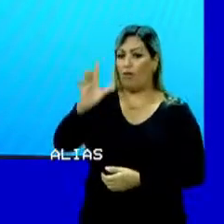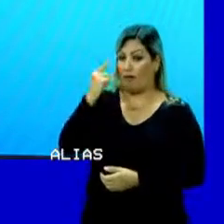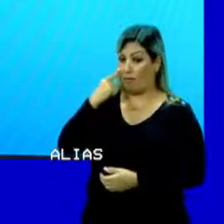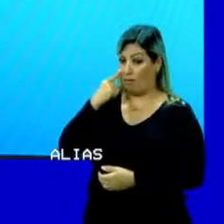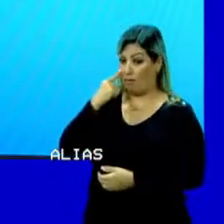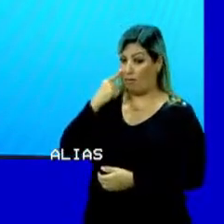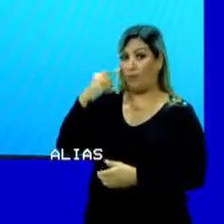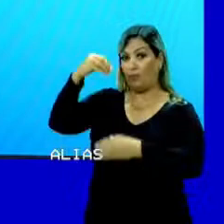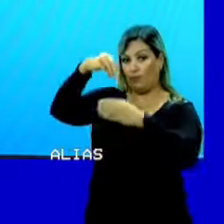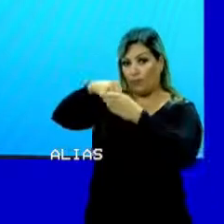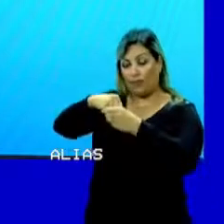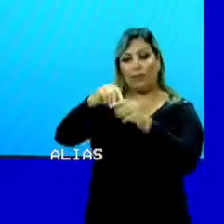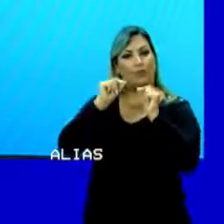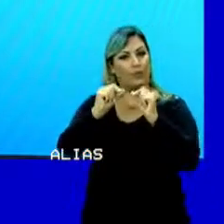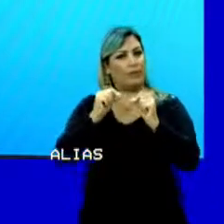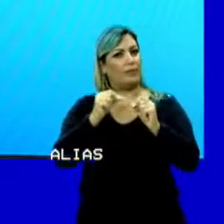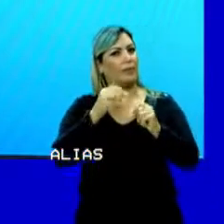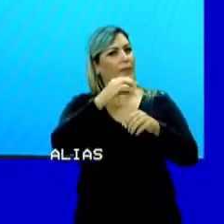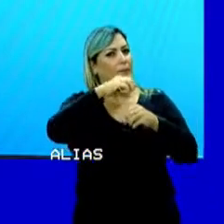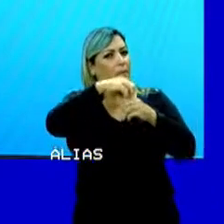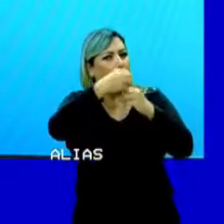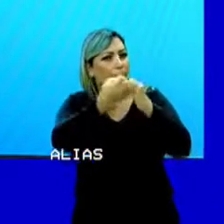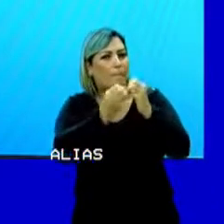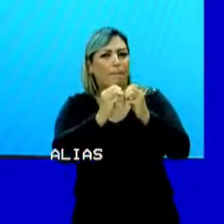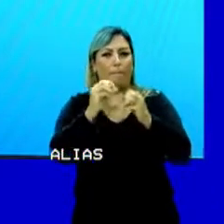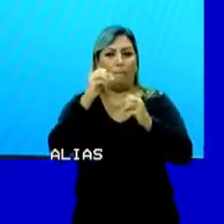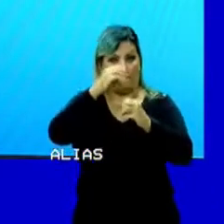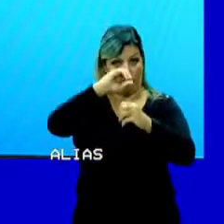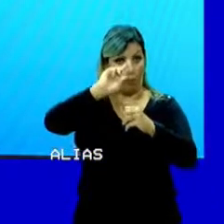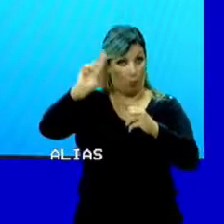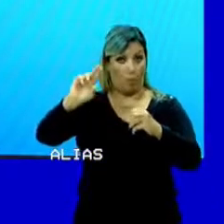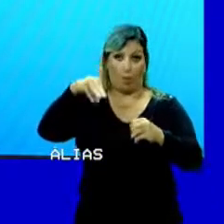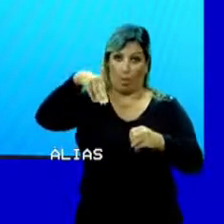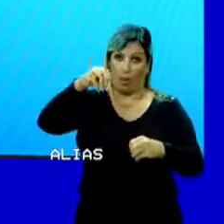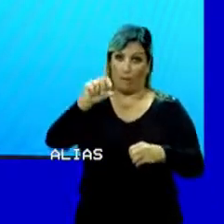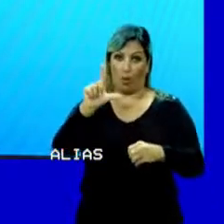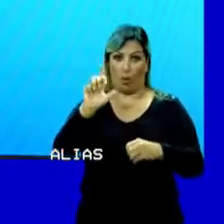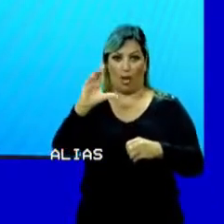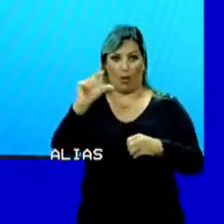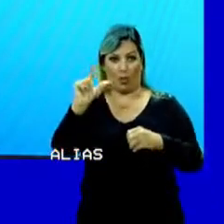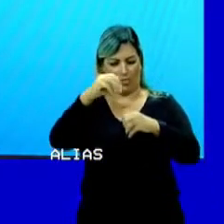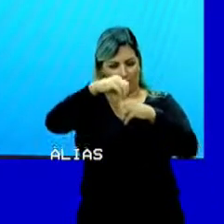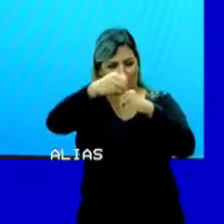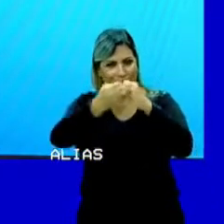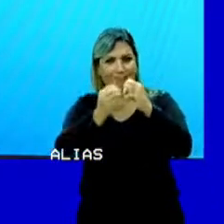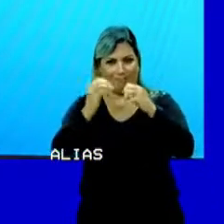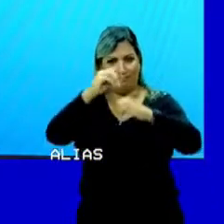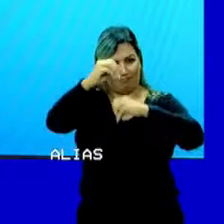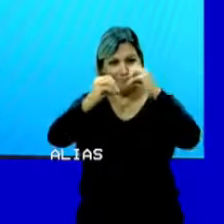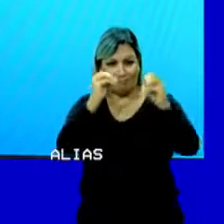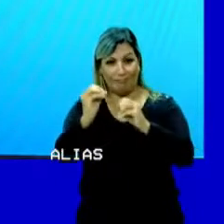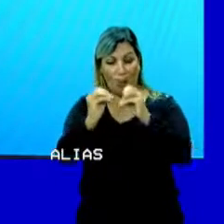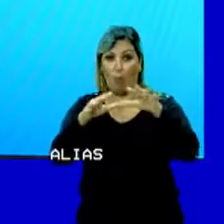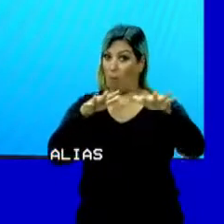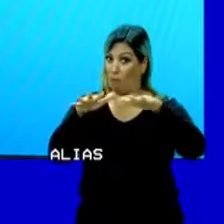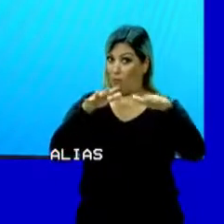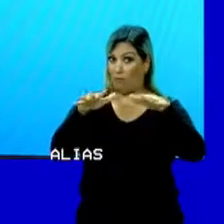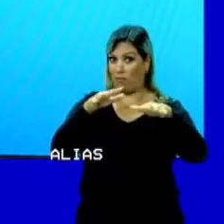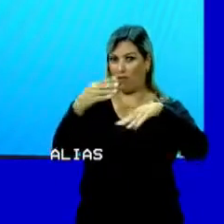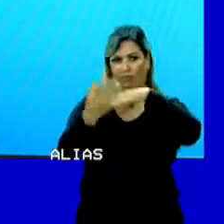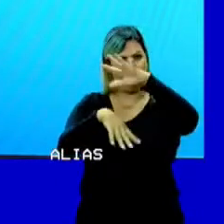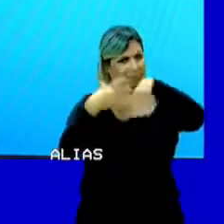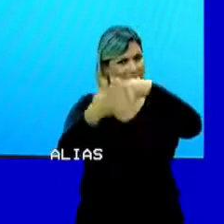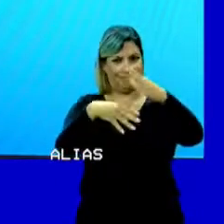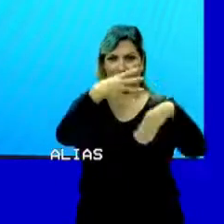eles são constituídos de pequenas partículas, denominadas moléculas, que se movimentam de maneira caótica,